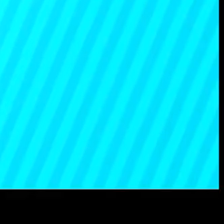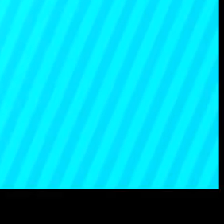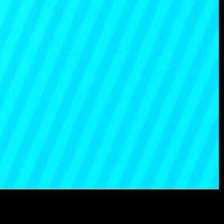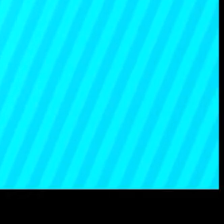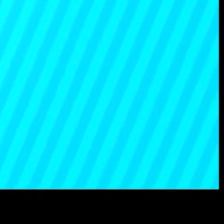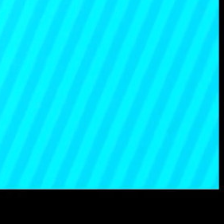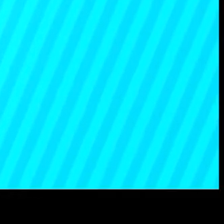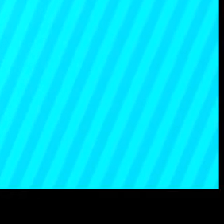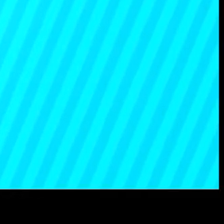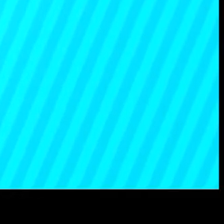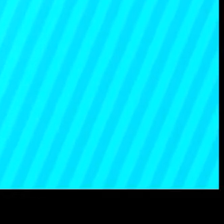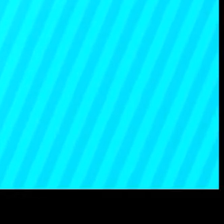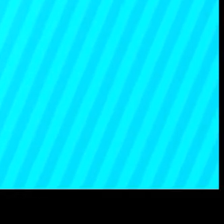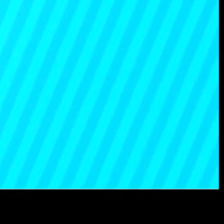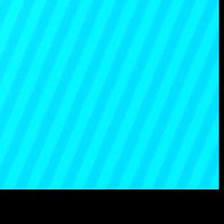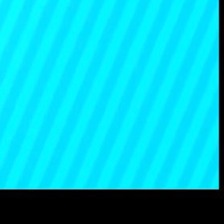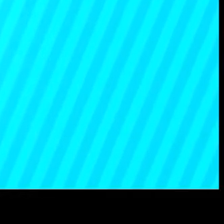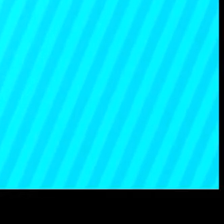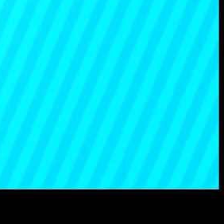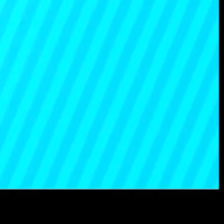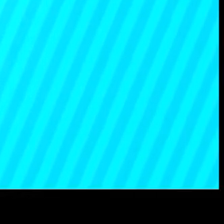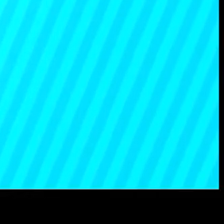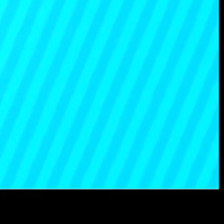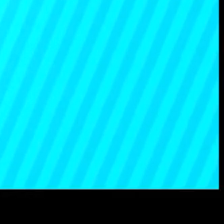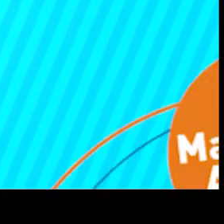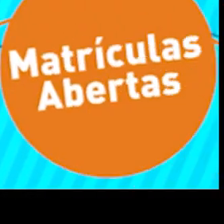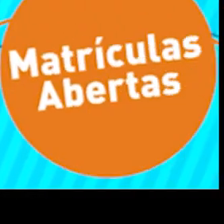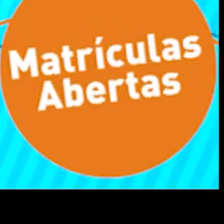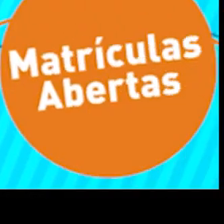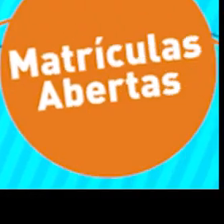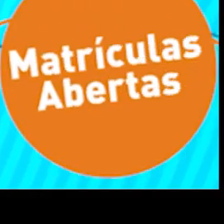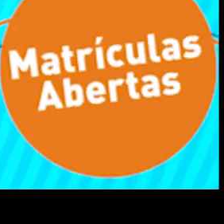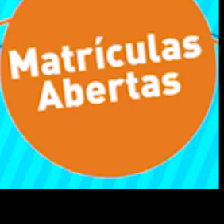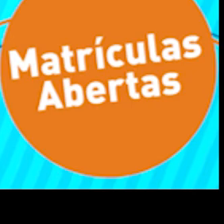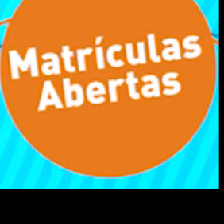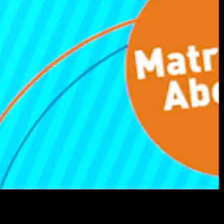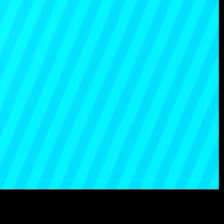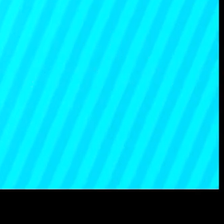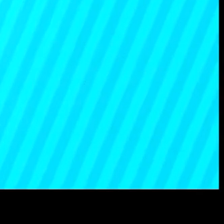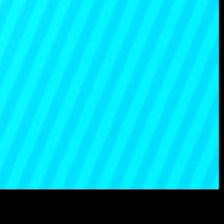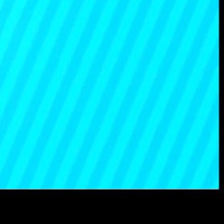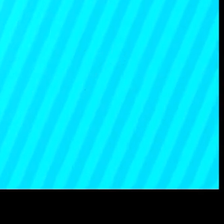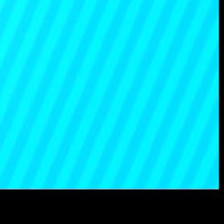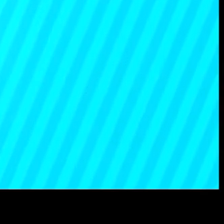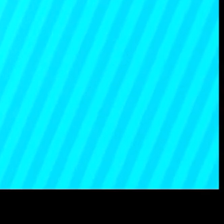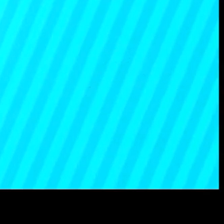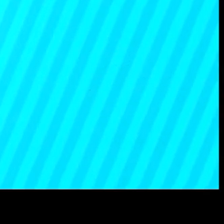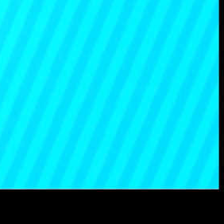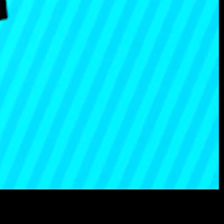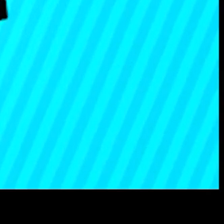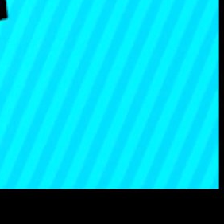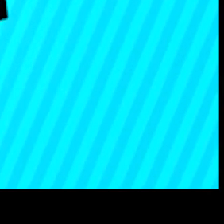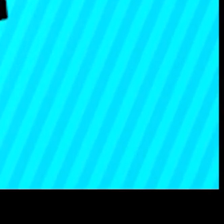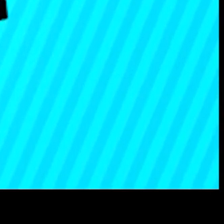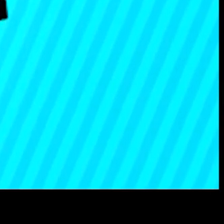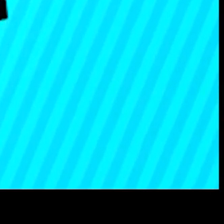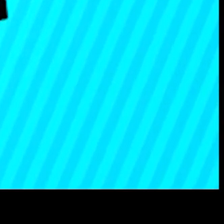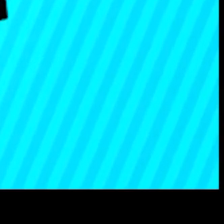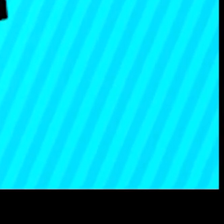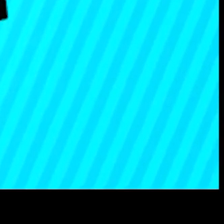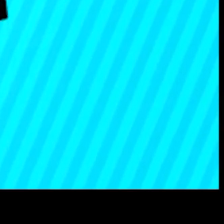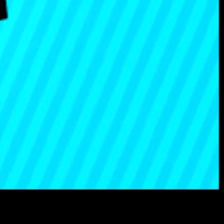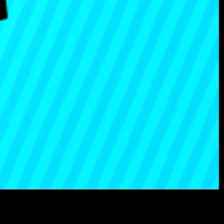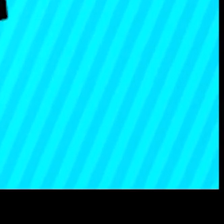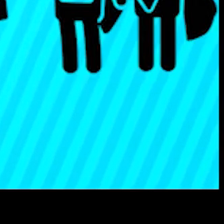A Secretaria Municipal de Educação de Goiânia está com matrículas abertas para a educação de adolescentes, jovens e adultos no período